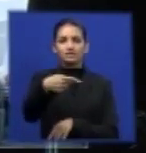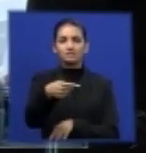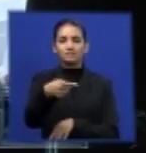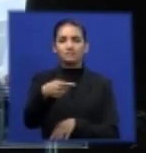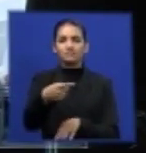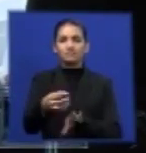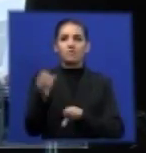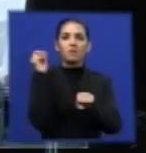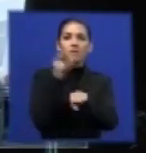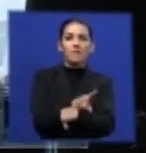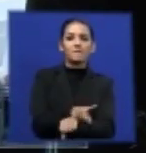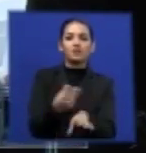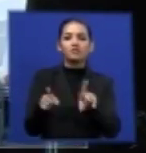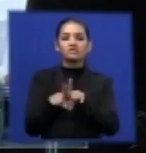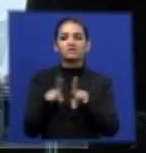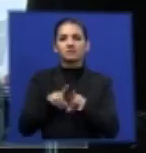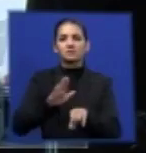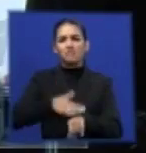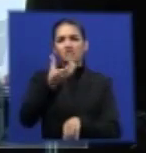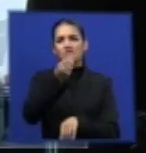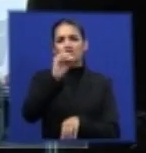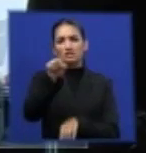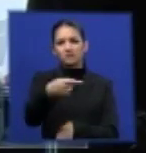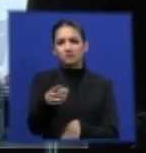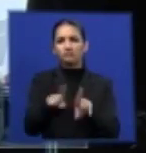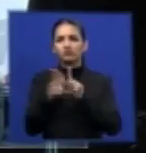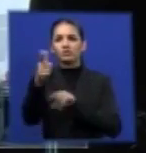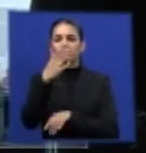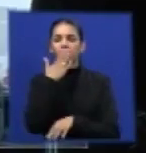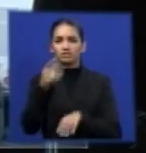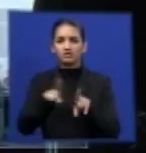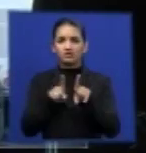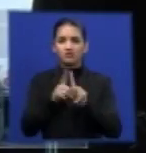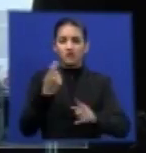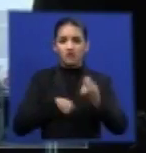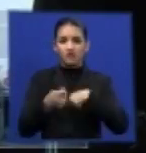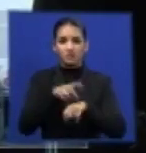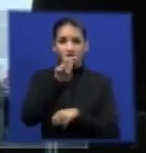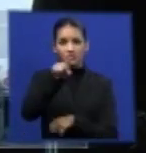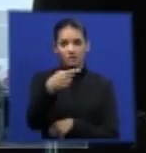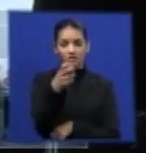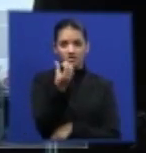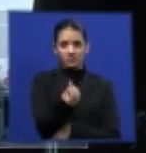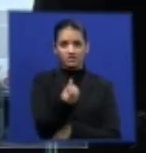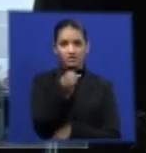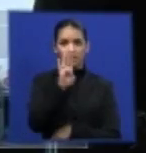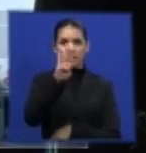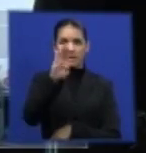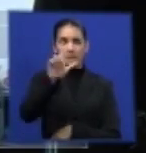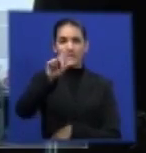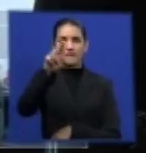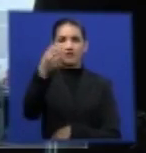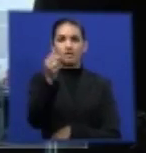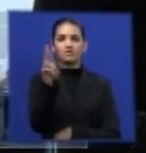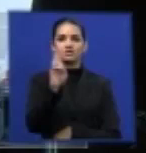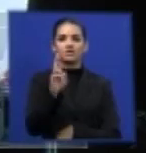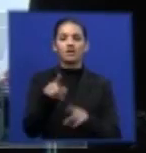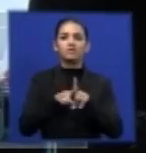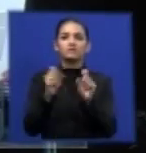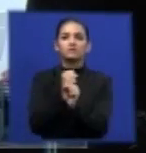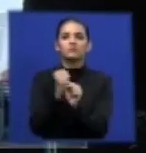indiretos proporciona uma economia de 5,6 bilhões de reais por ano ao setor de transportes